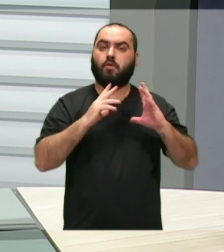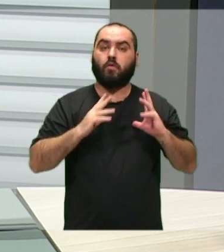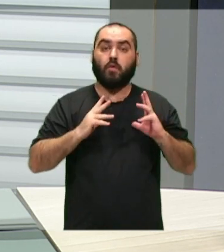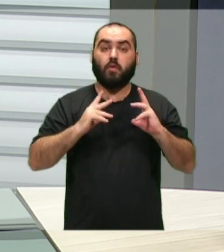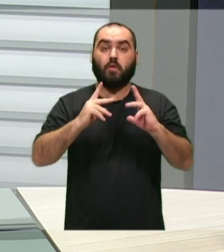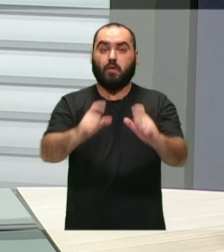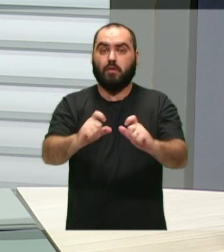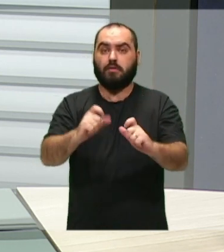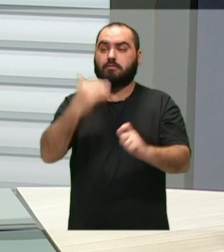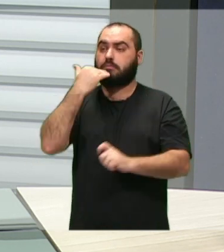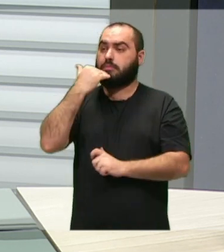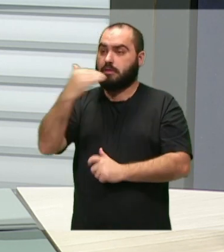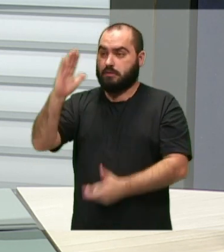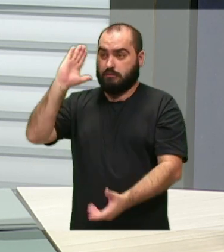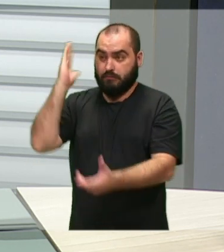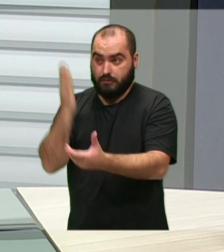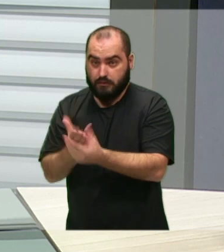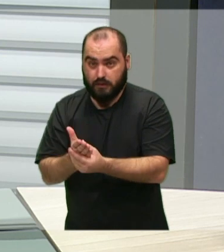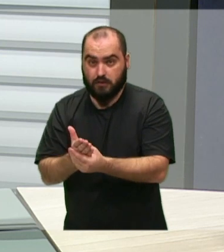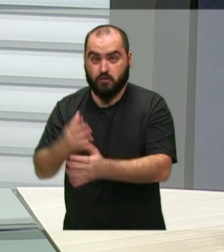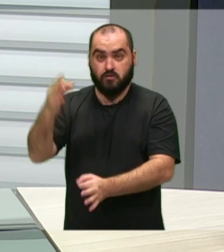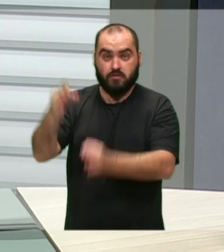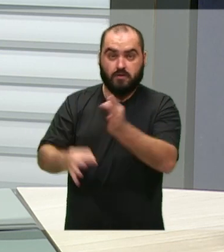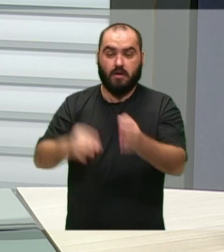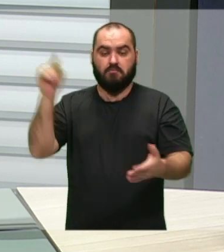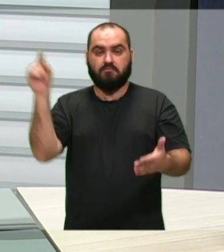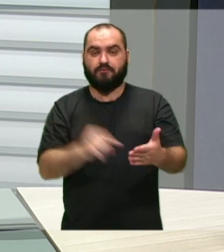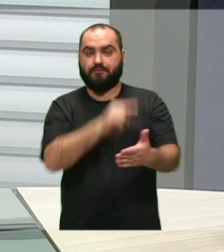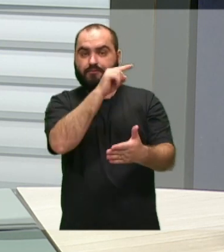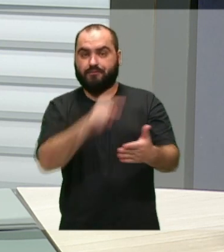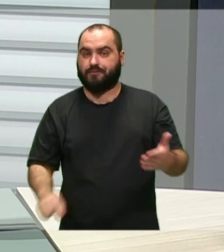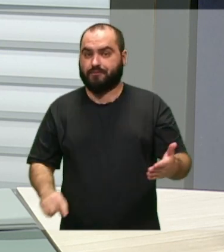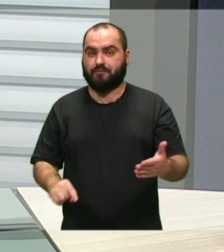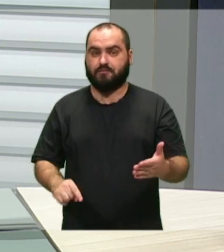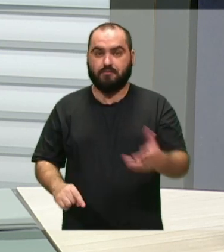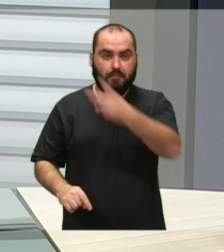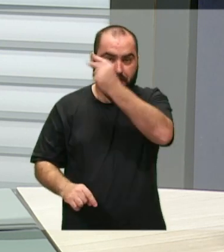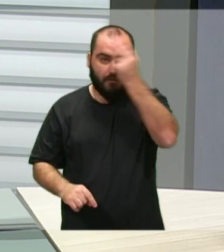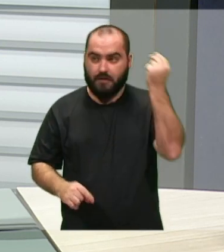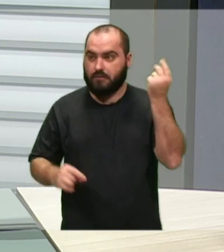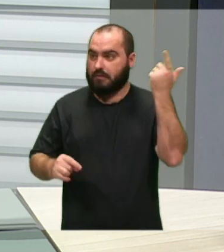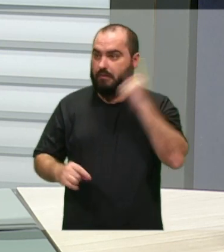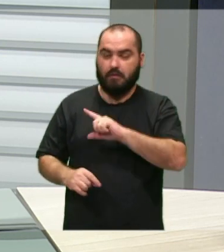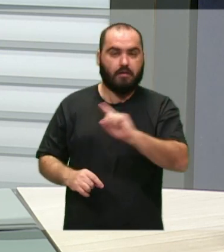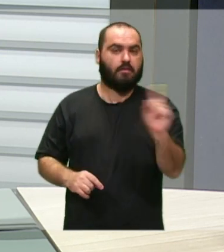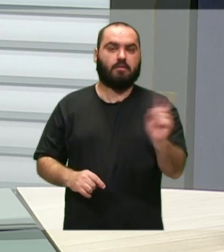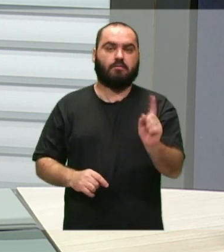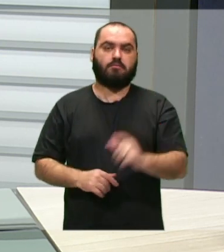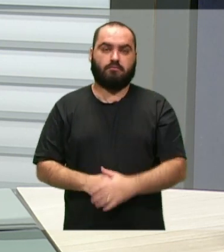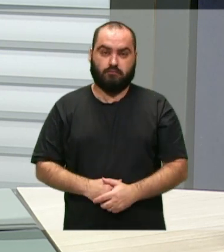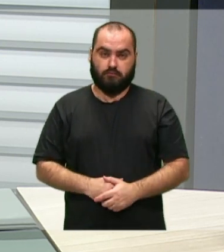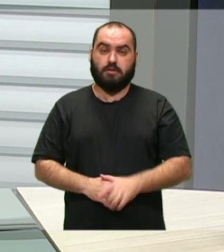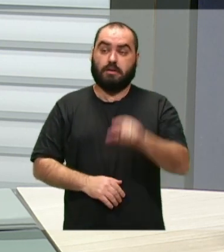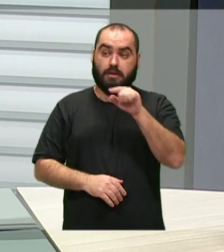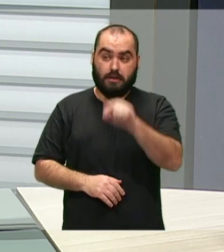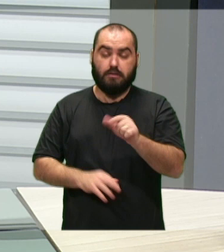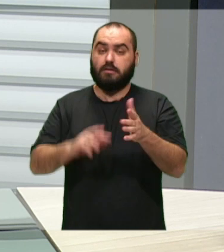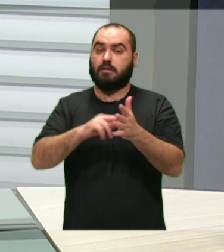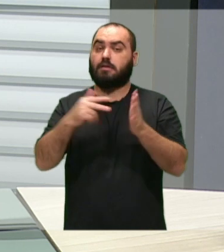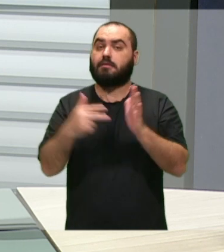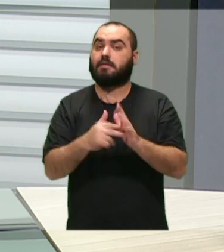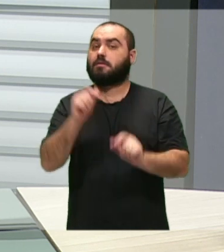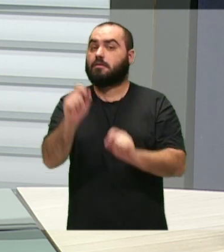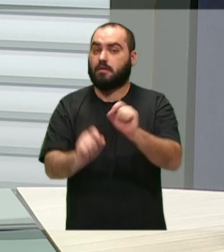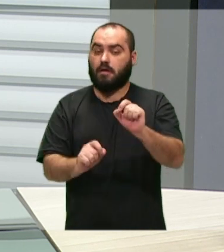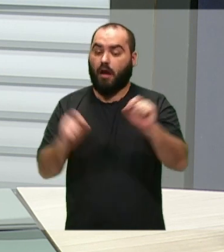foram derrubadas, todas o judiciário não acatou, todas foram revertidas. Isso só mostra e demonstra e fica registrado